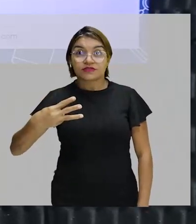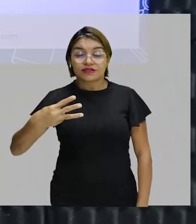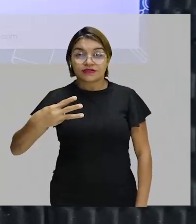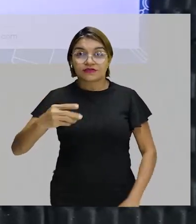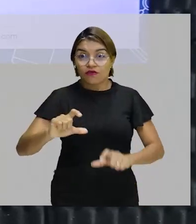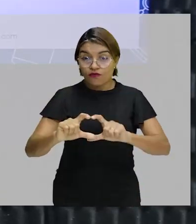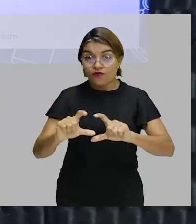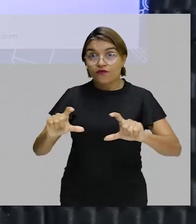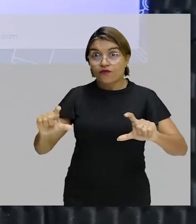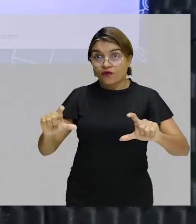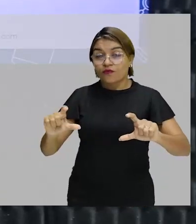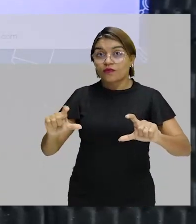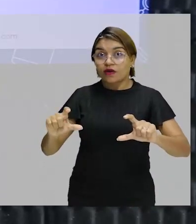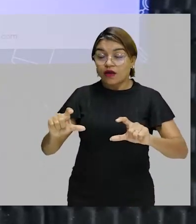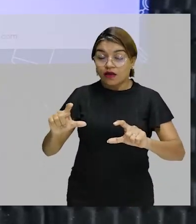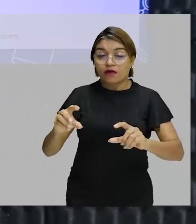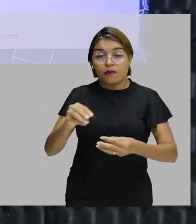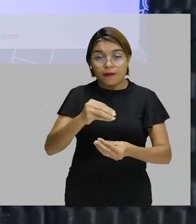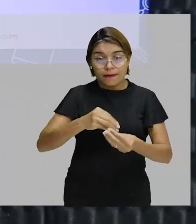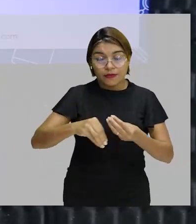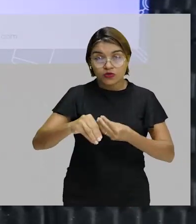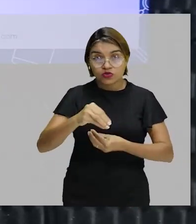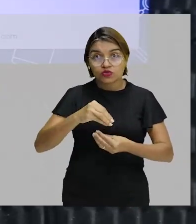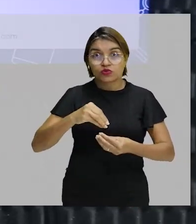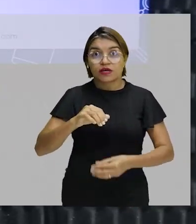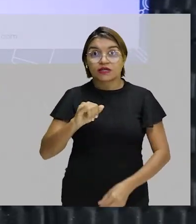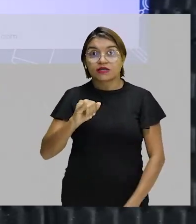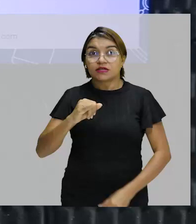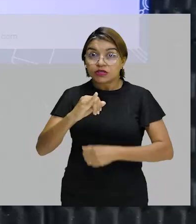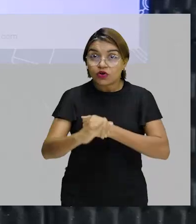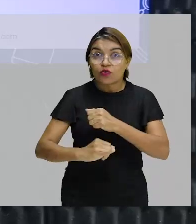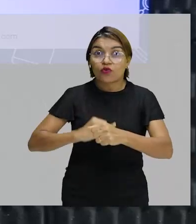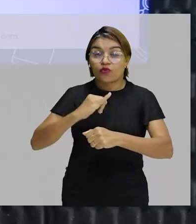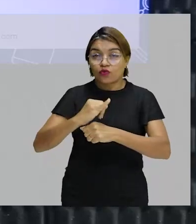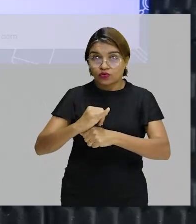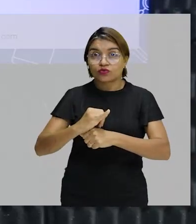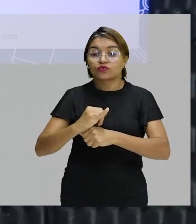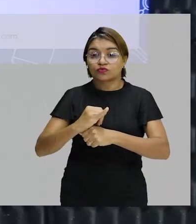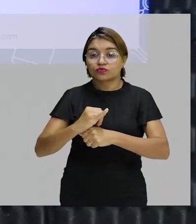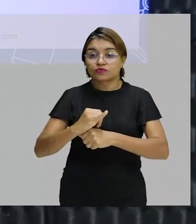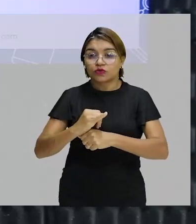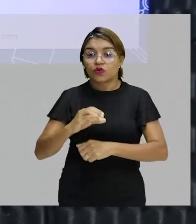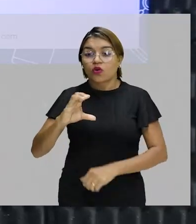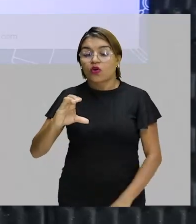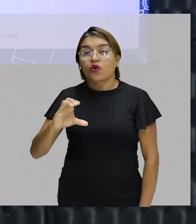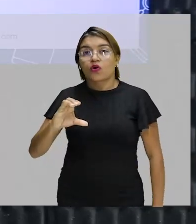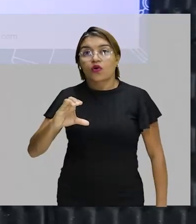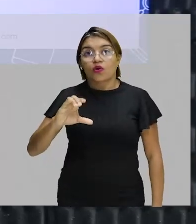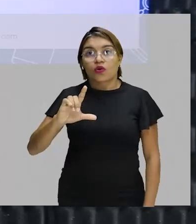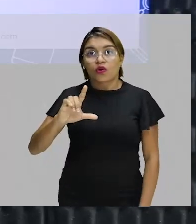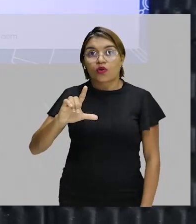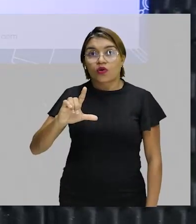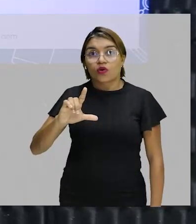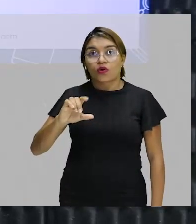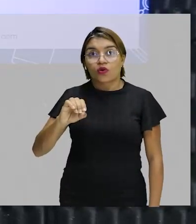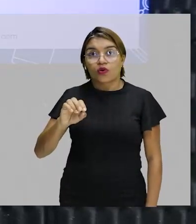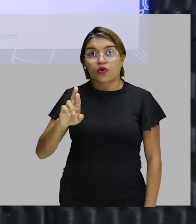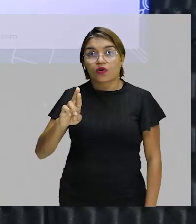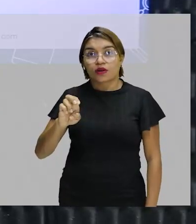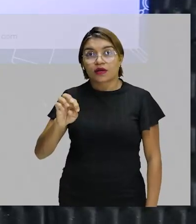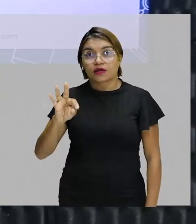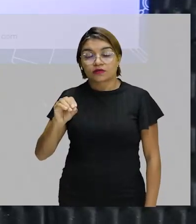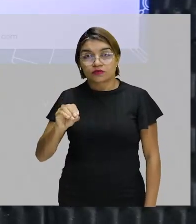porque é um composto iônico, fórmulas do cloreto de sódio, ok? Então, o mol